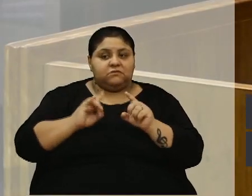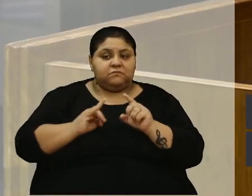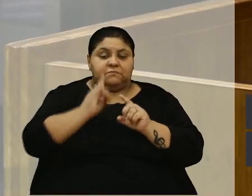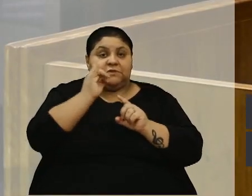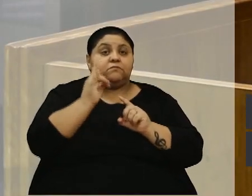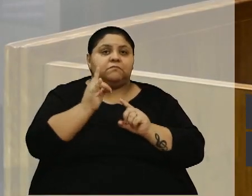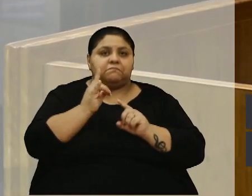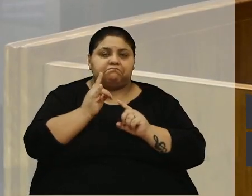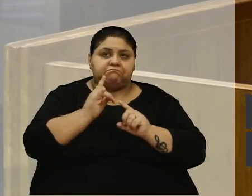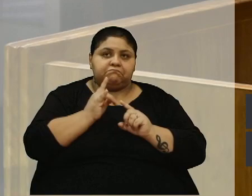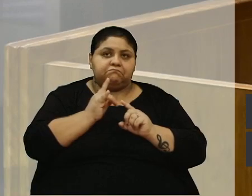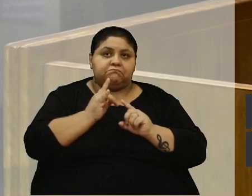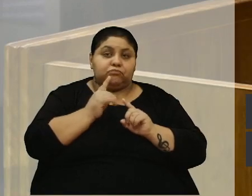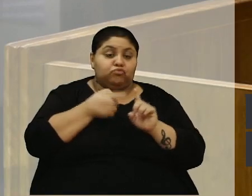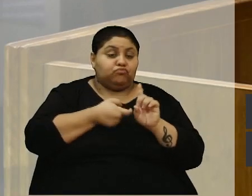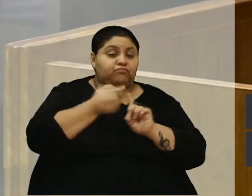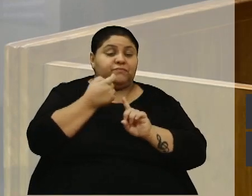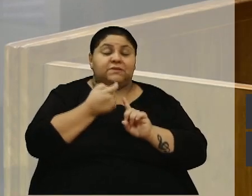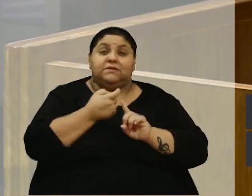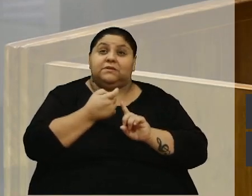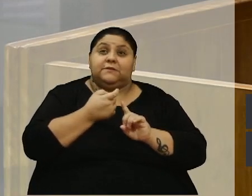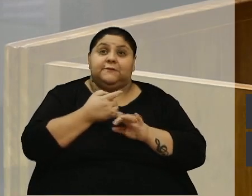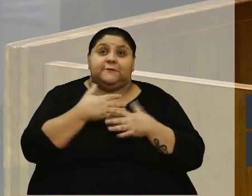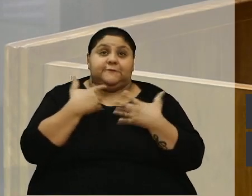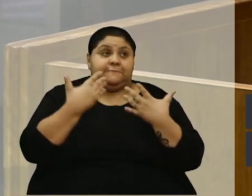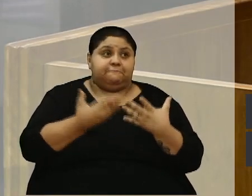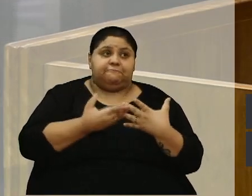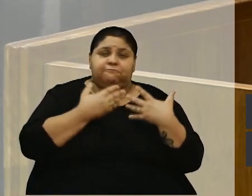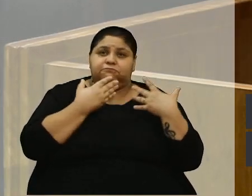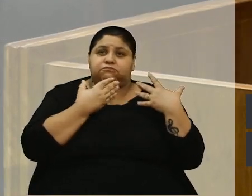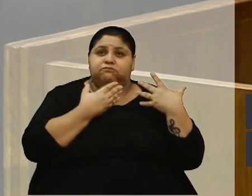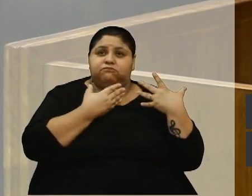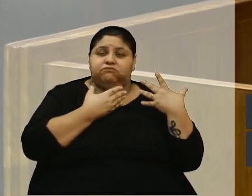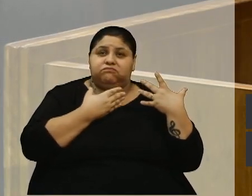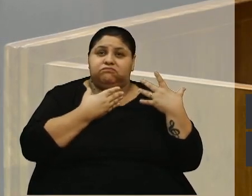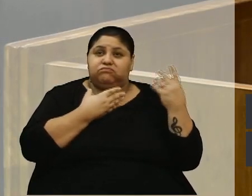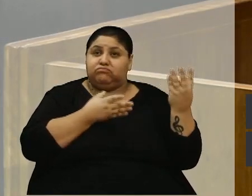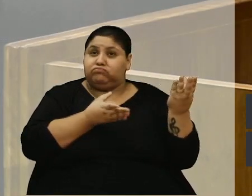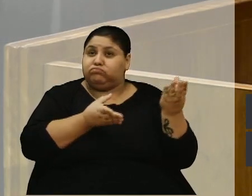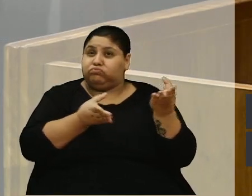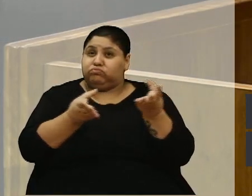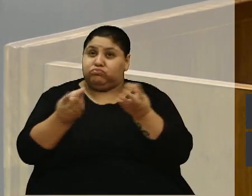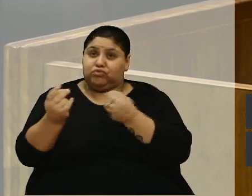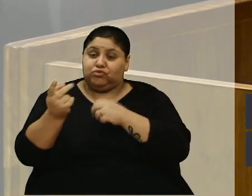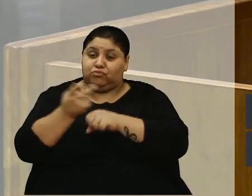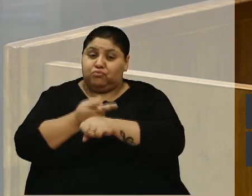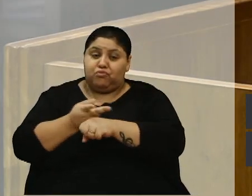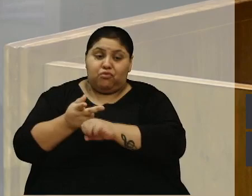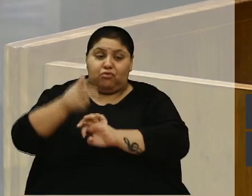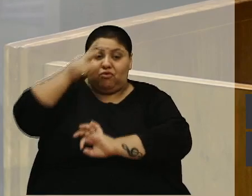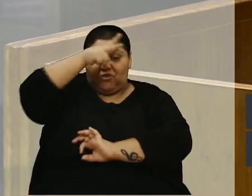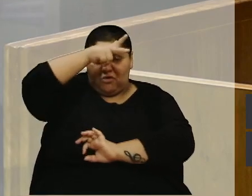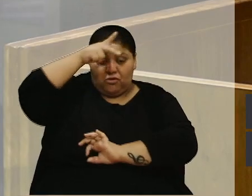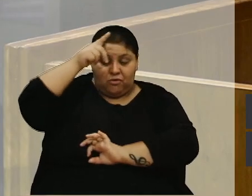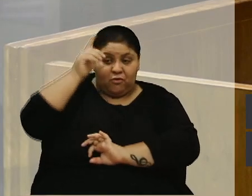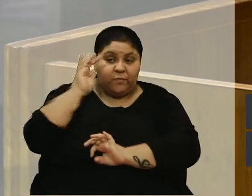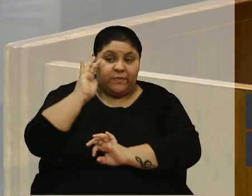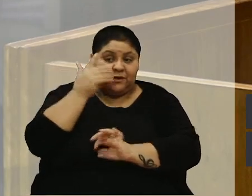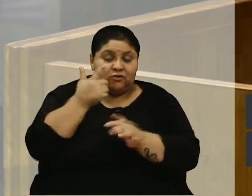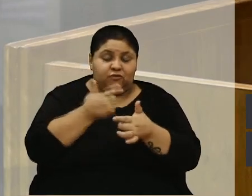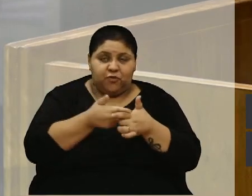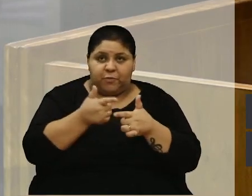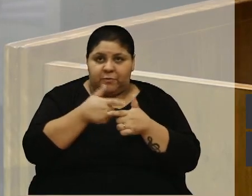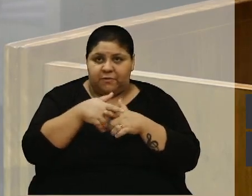meses, foi assim, muito, foi muito procurada a prefeitura para resolver essa questão.